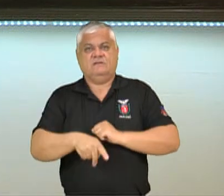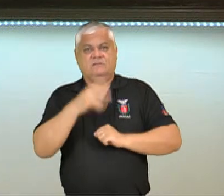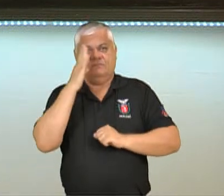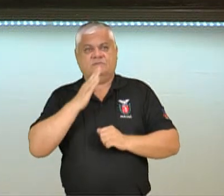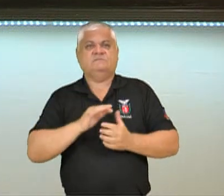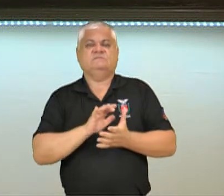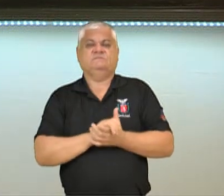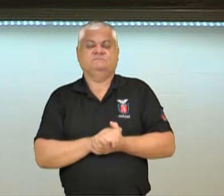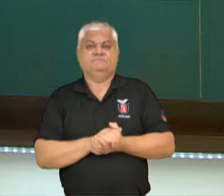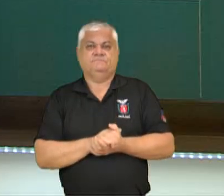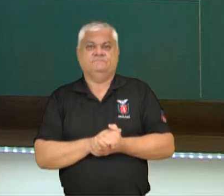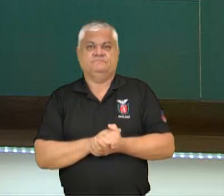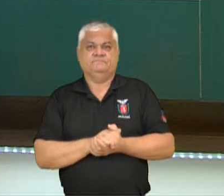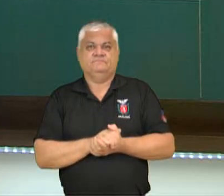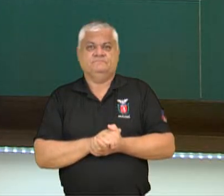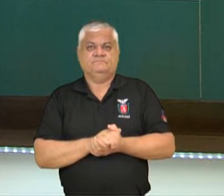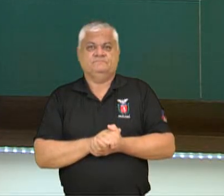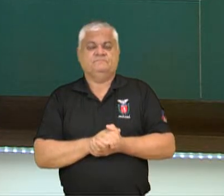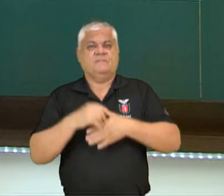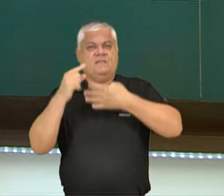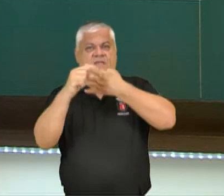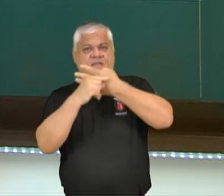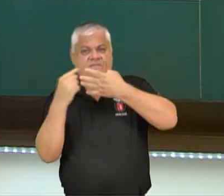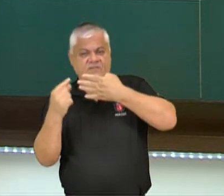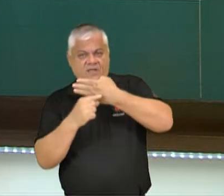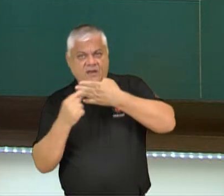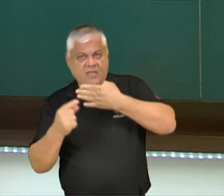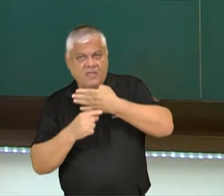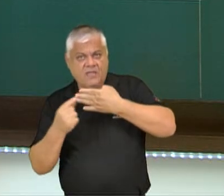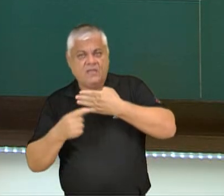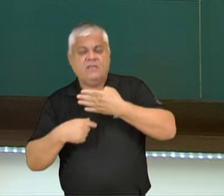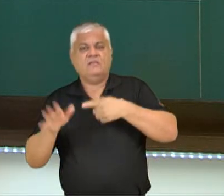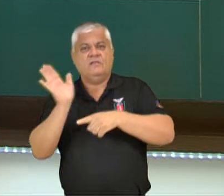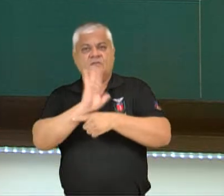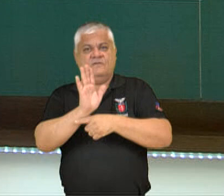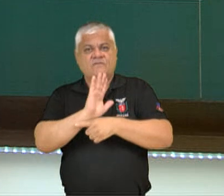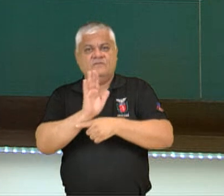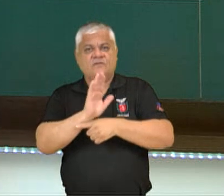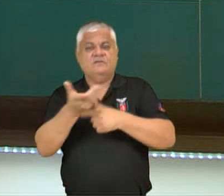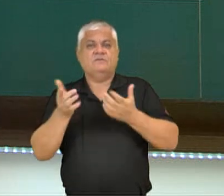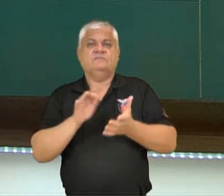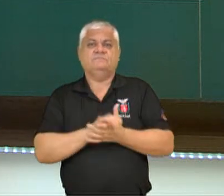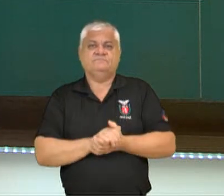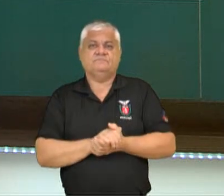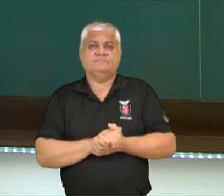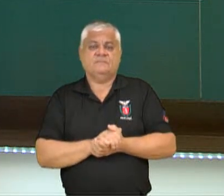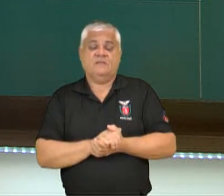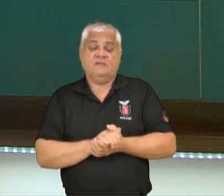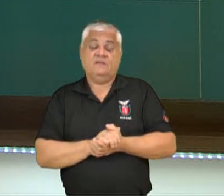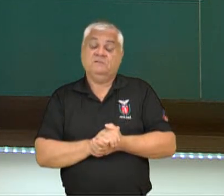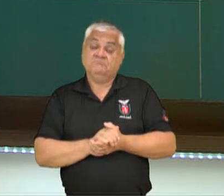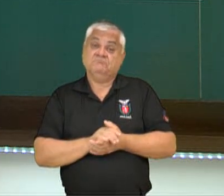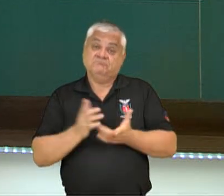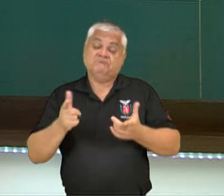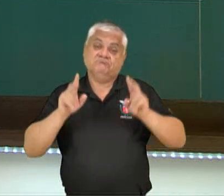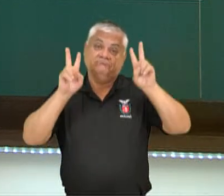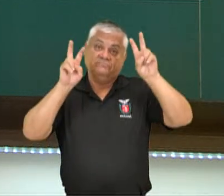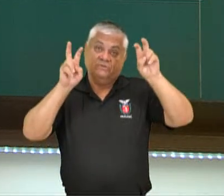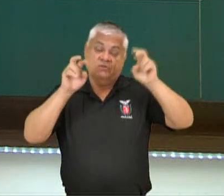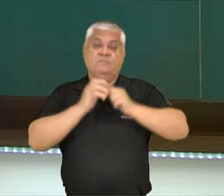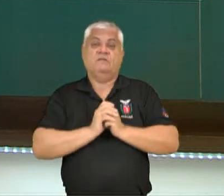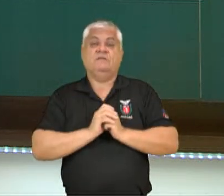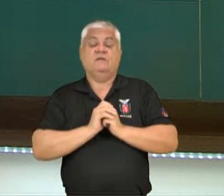Brasil, ok? Umas referências desse nosso vídeo, pessoal, e nesse vídeo nós falamos